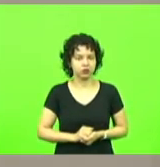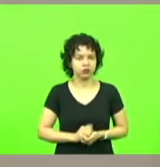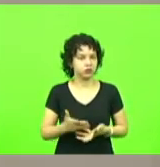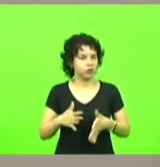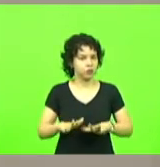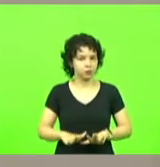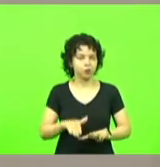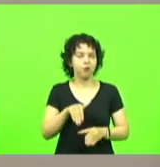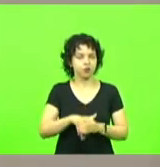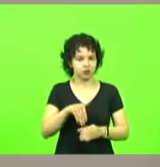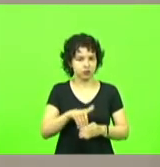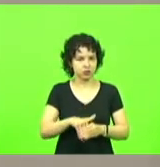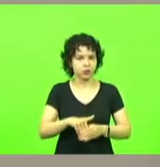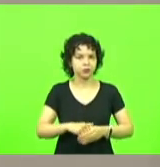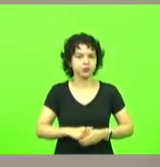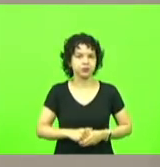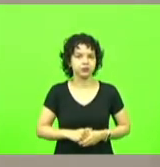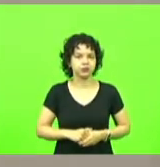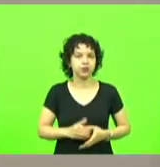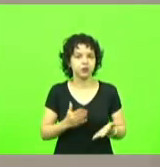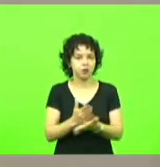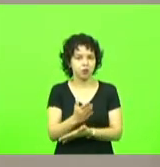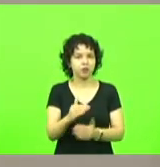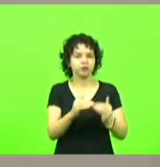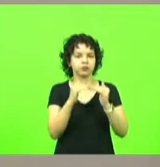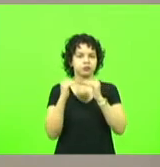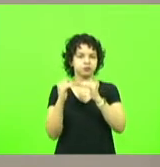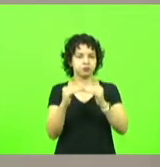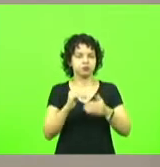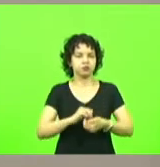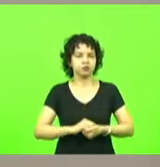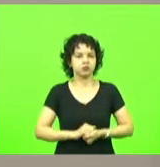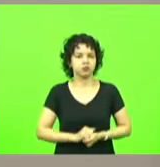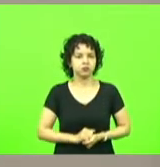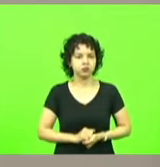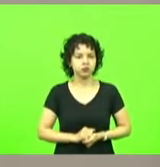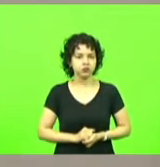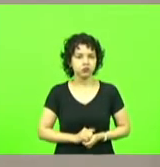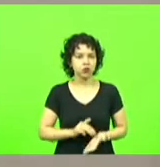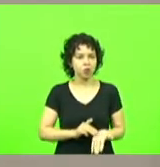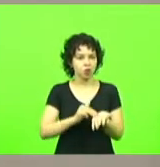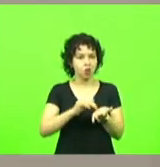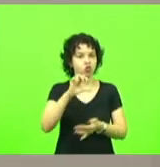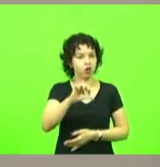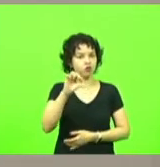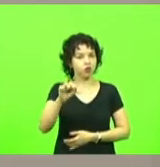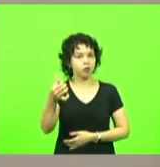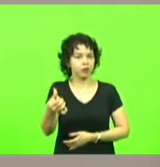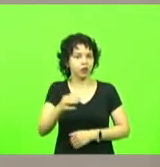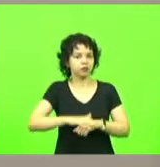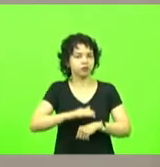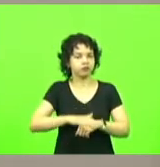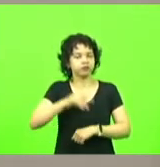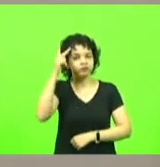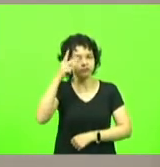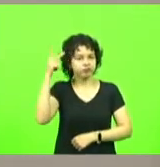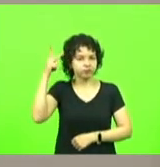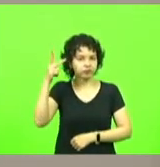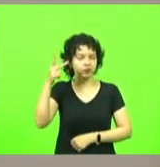discutir em votação aprovado por unanimidade moção número 996 deputada Paulinha